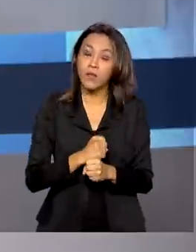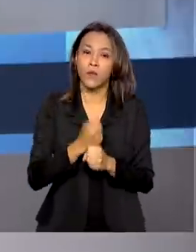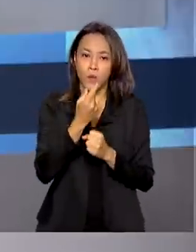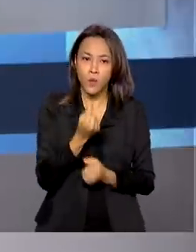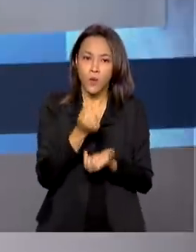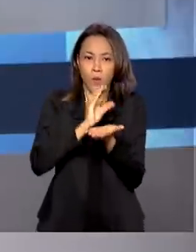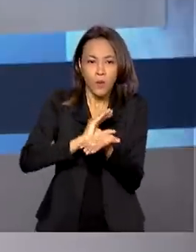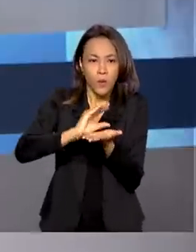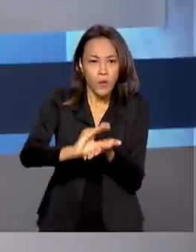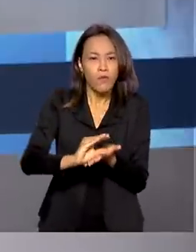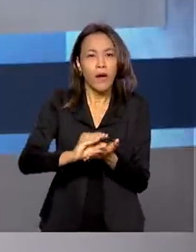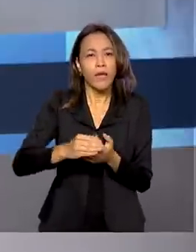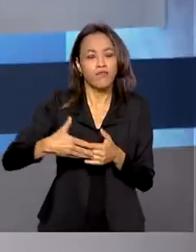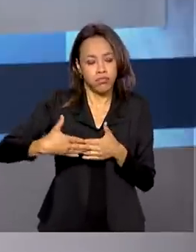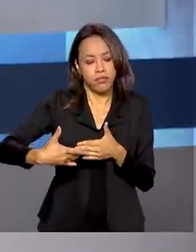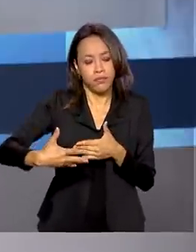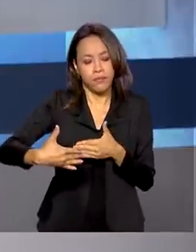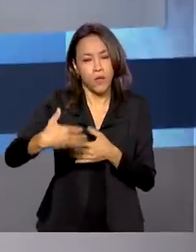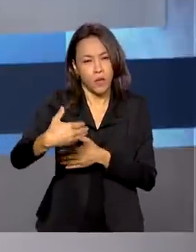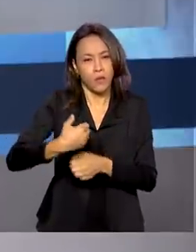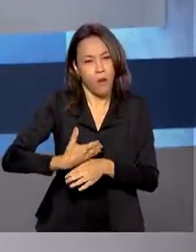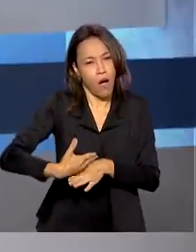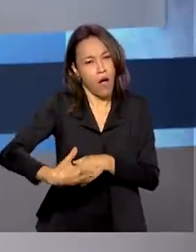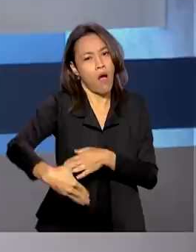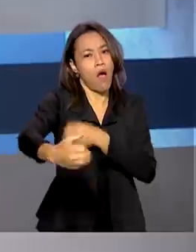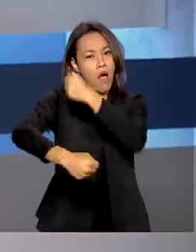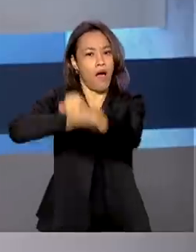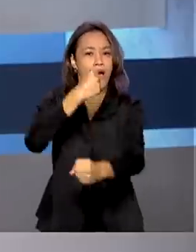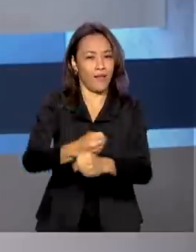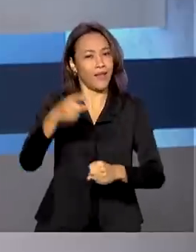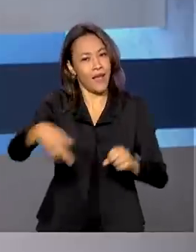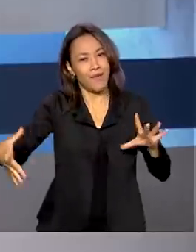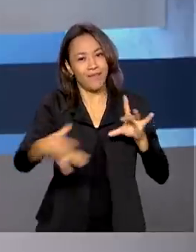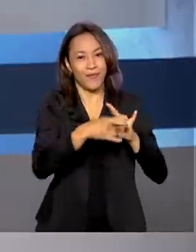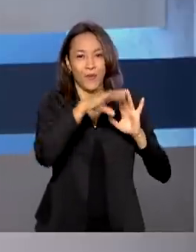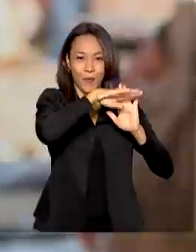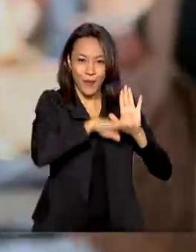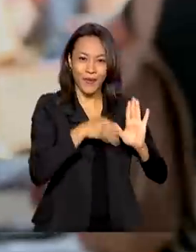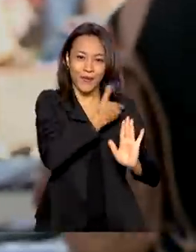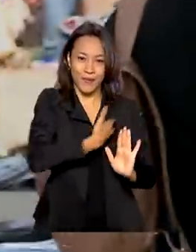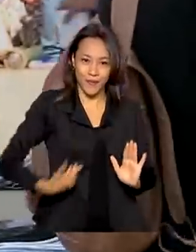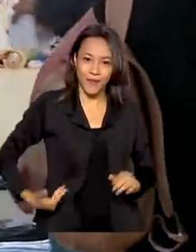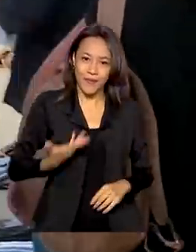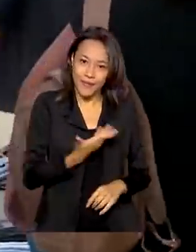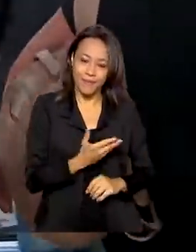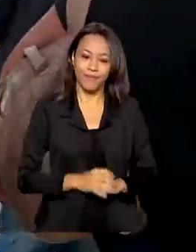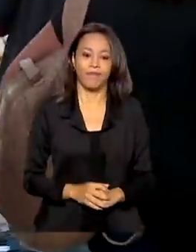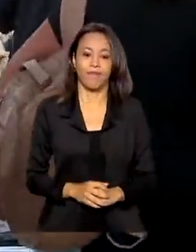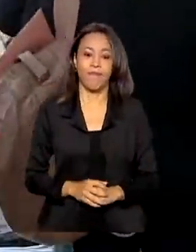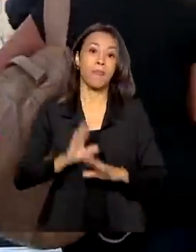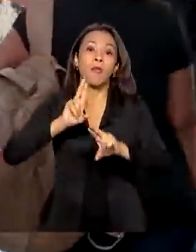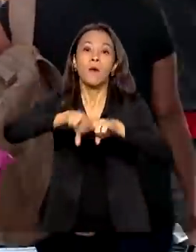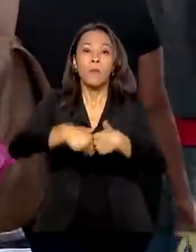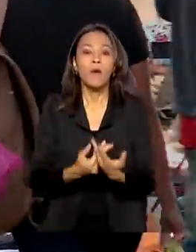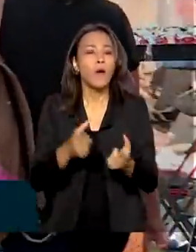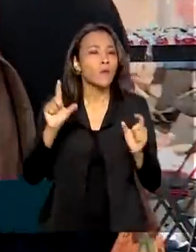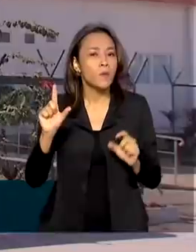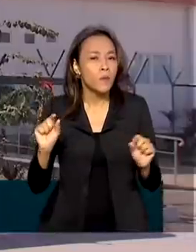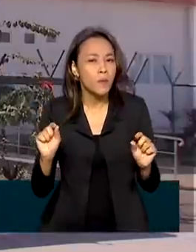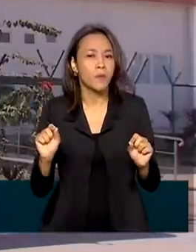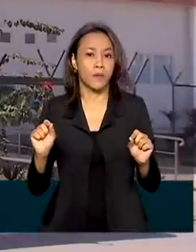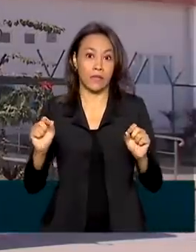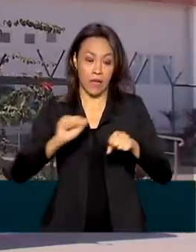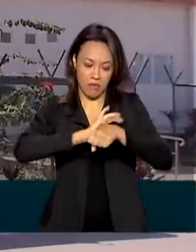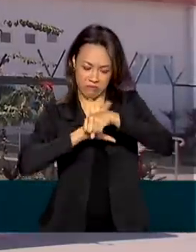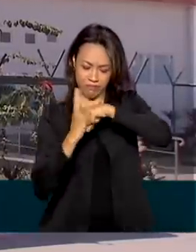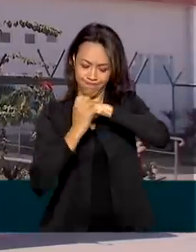vão ser liberados ao longo do ano e fazem parte do programa Previne Brasil. Por causa da pandemia do novo coronavírus,